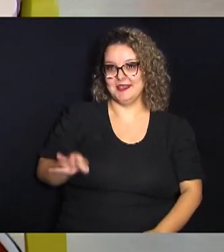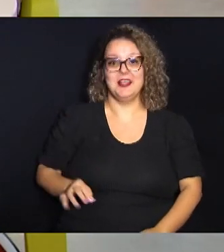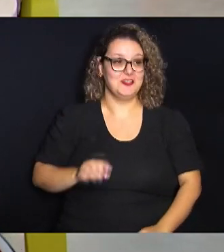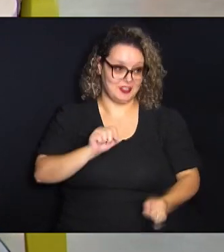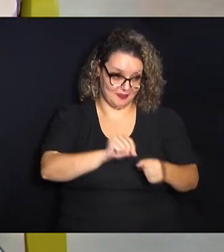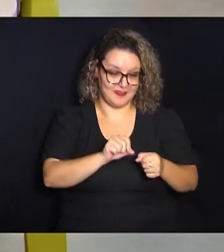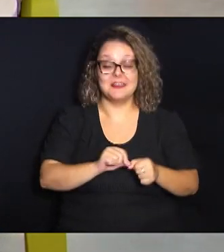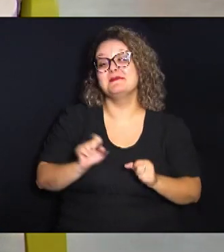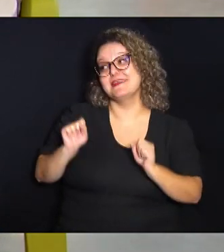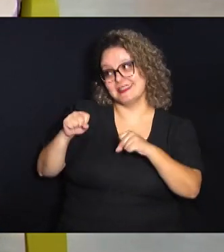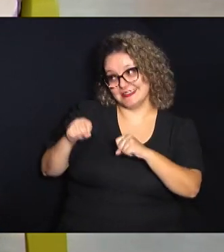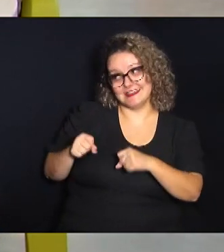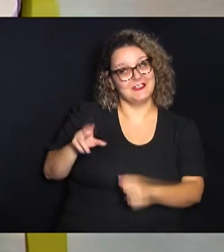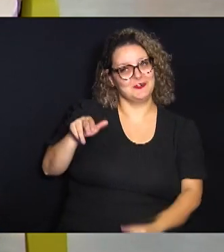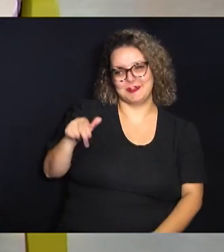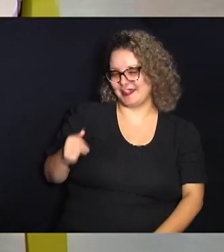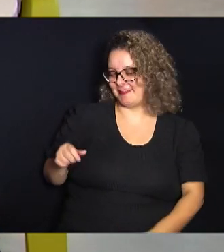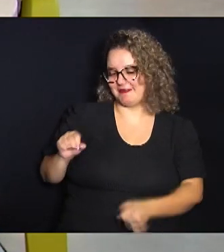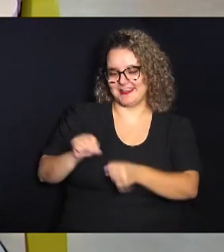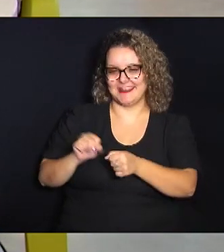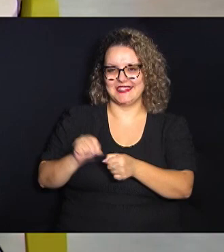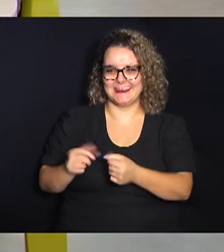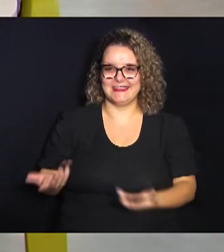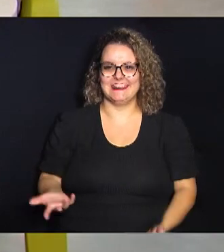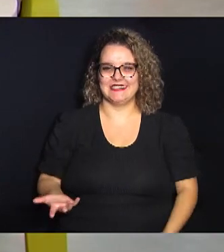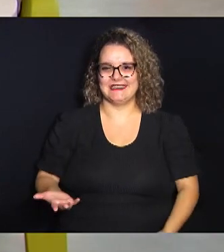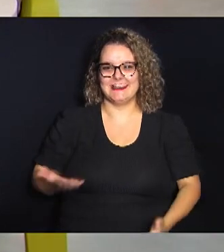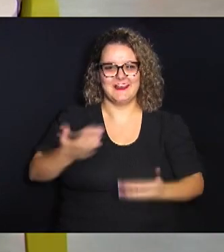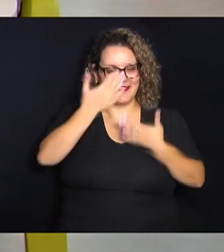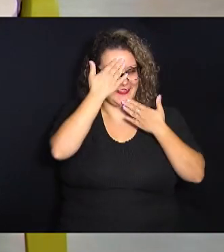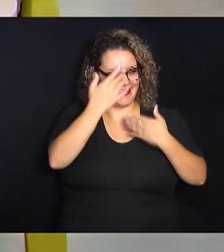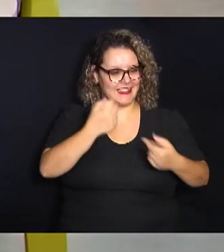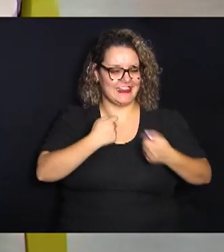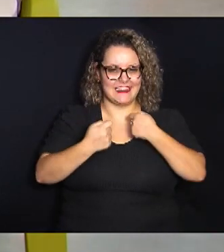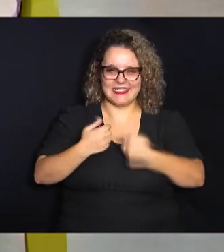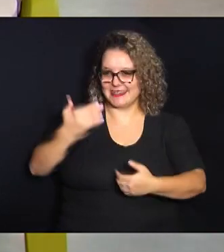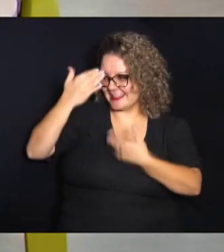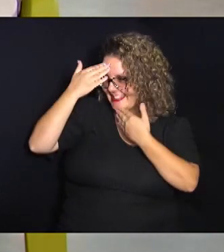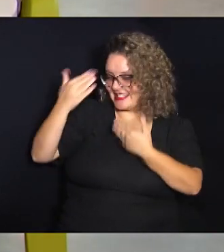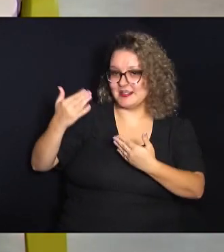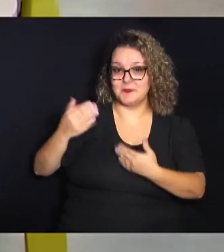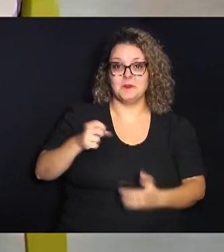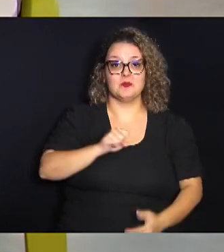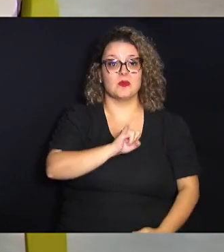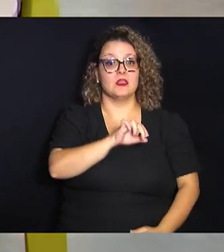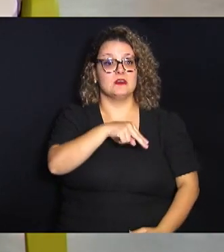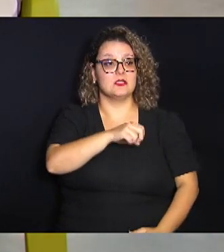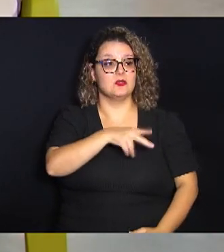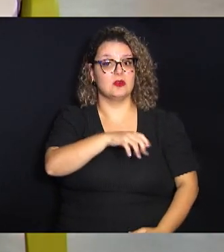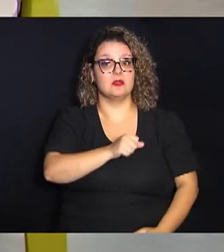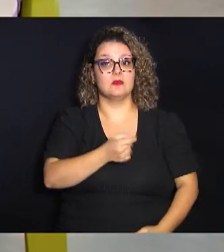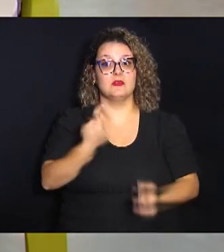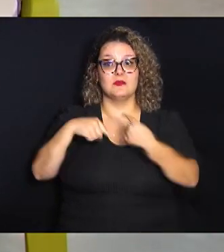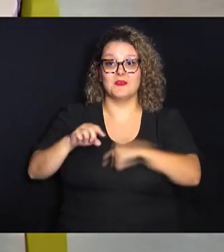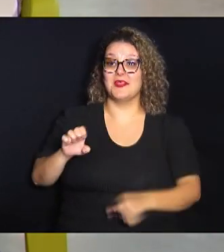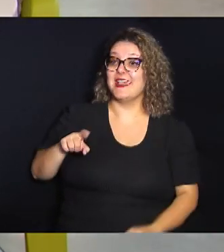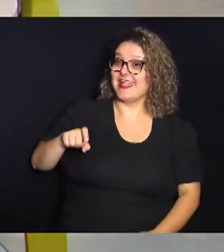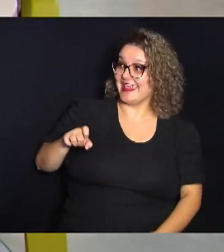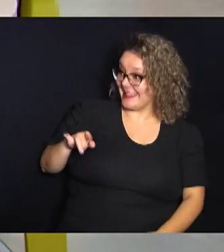daria é isso aí muito obrigado pela entrevista e sucesso qual é o sinônimo de sucesso êxito